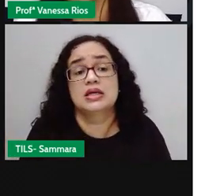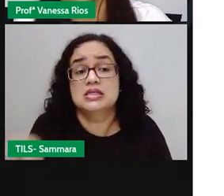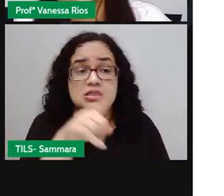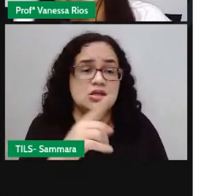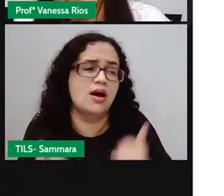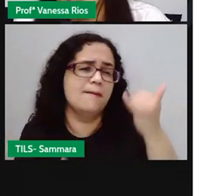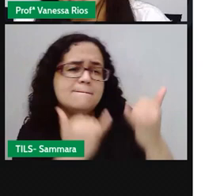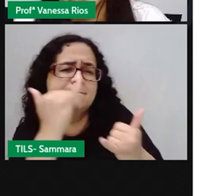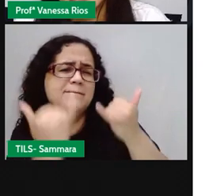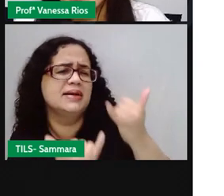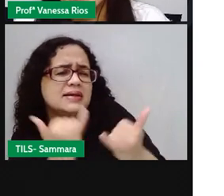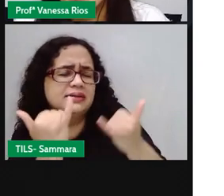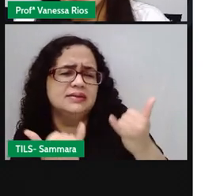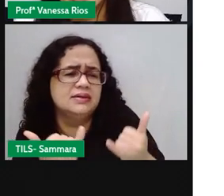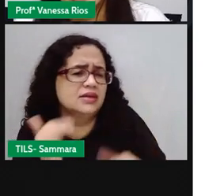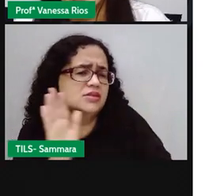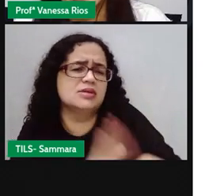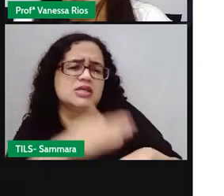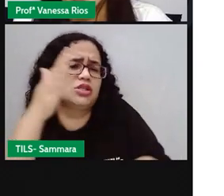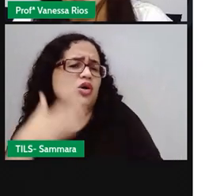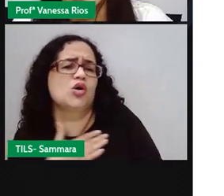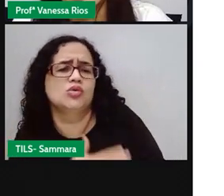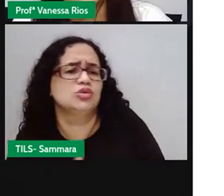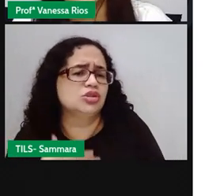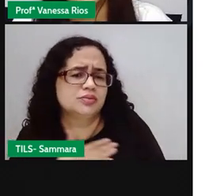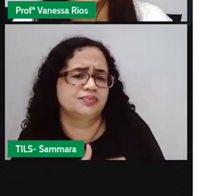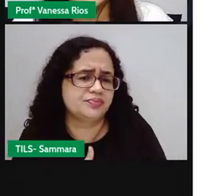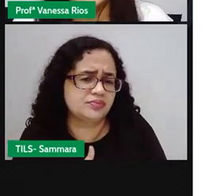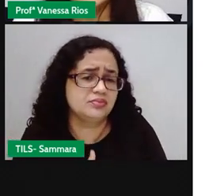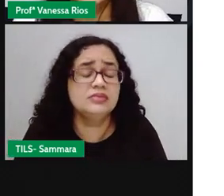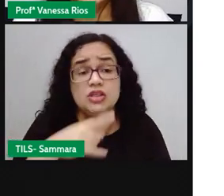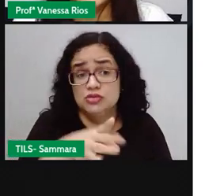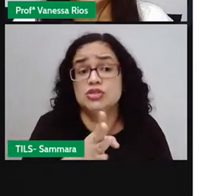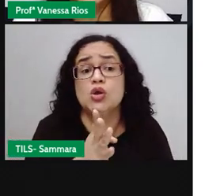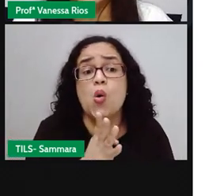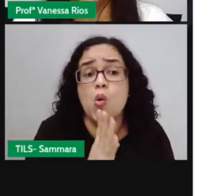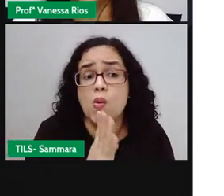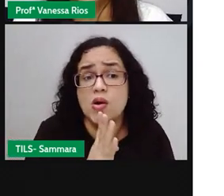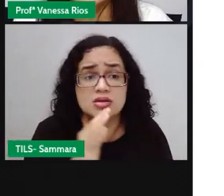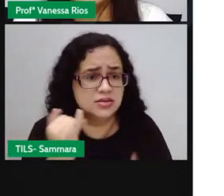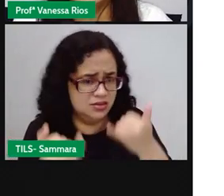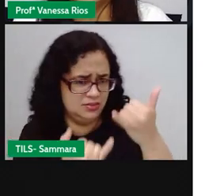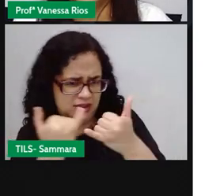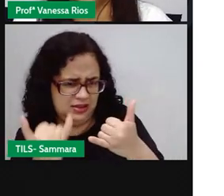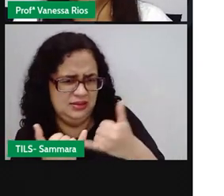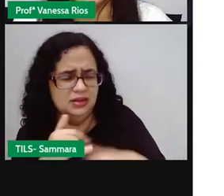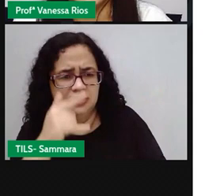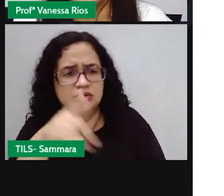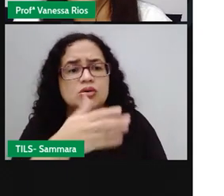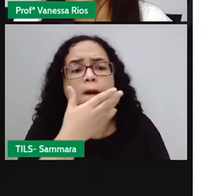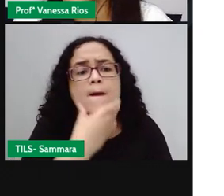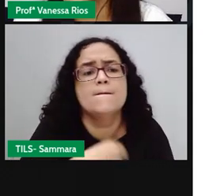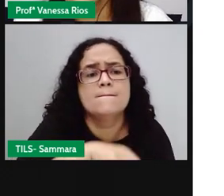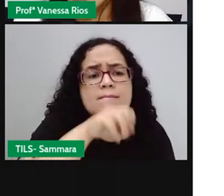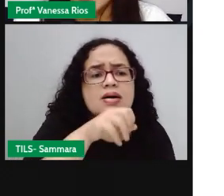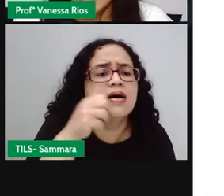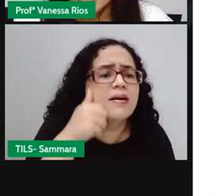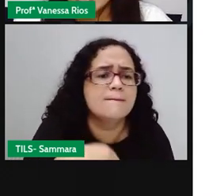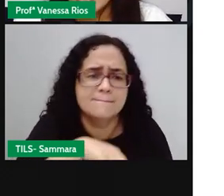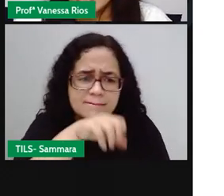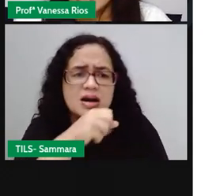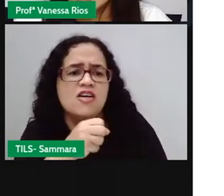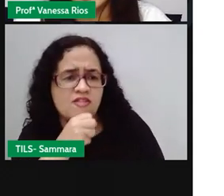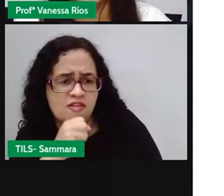brincadeira preferida? E você conhece as brincadeiras dos tempos dos seus pais ou de seus